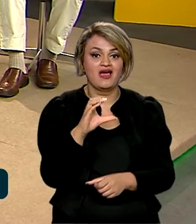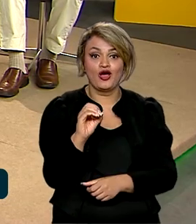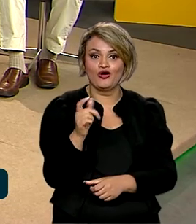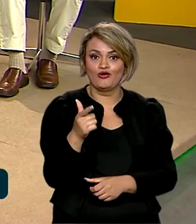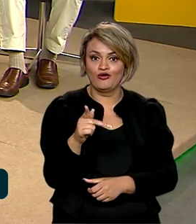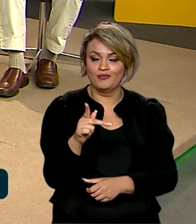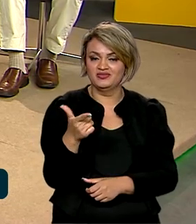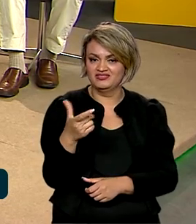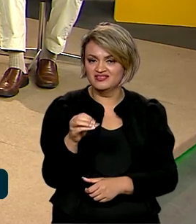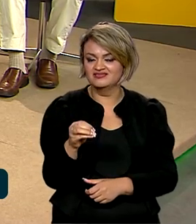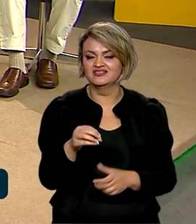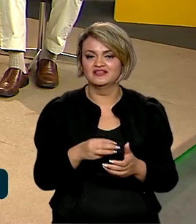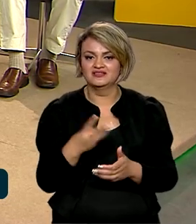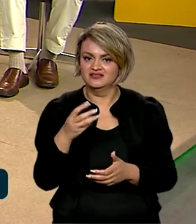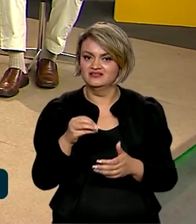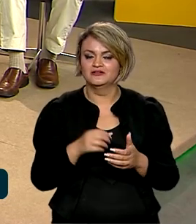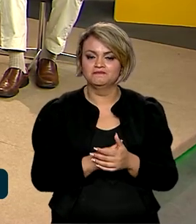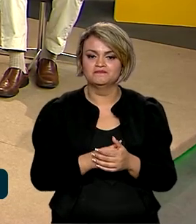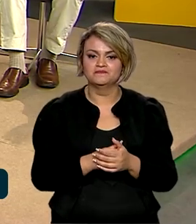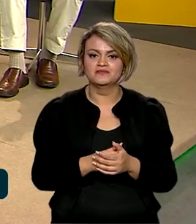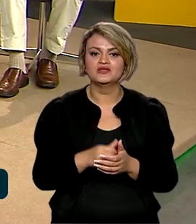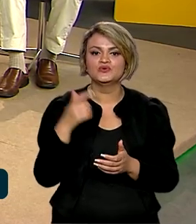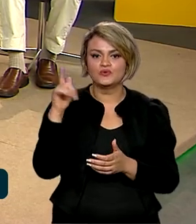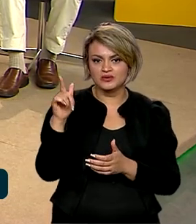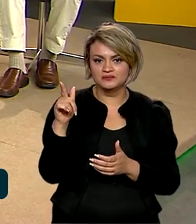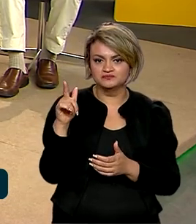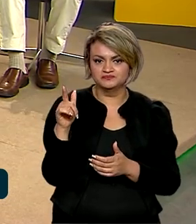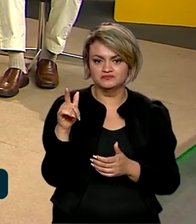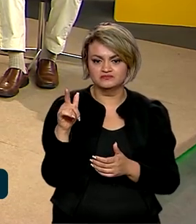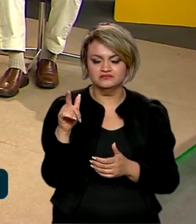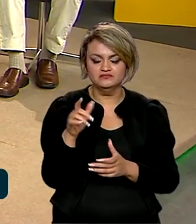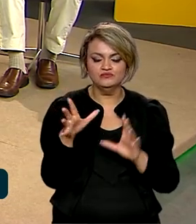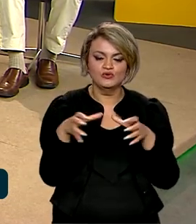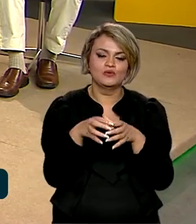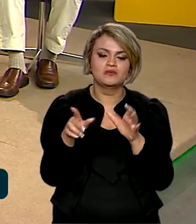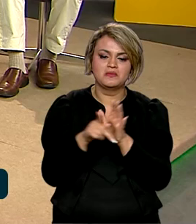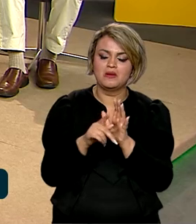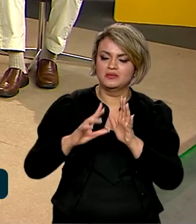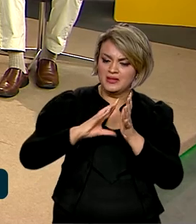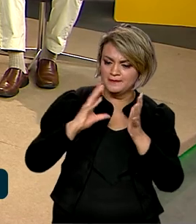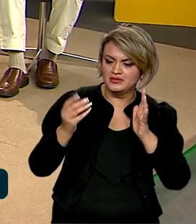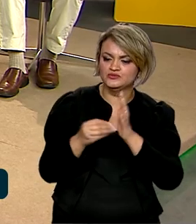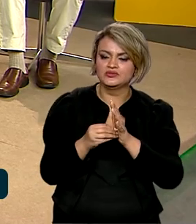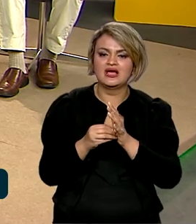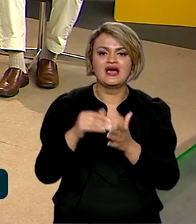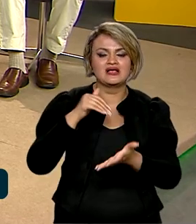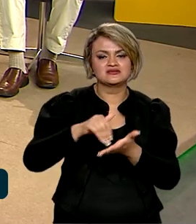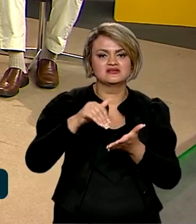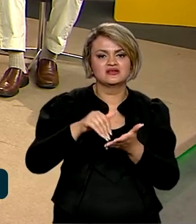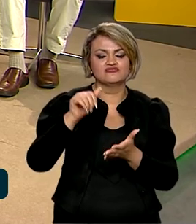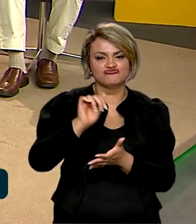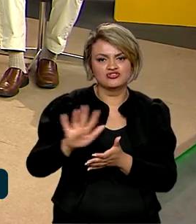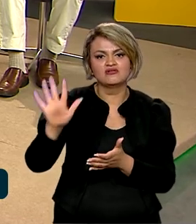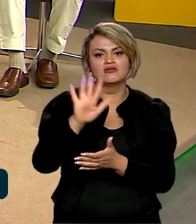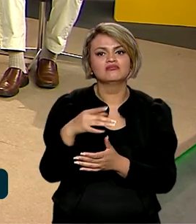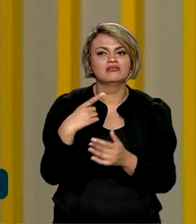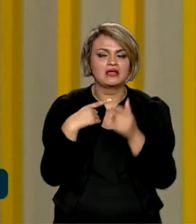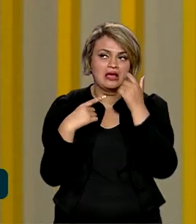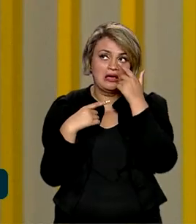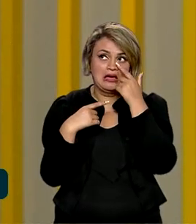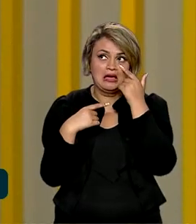Com certeza, não para aí, né? Como também, além da cúpula da Amazônia, a Secretaria-Geral teve uma atuação